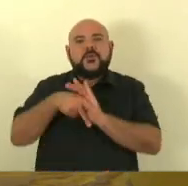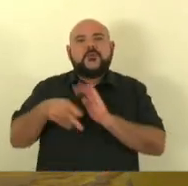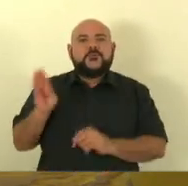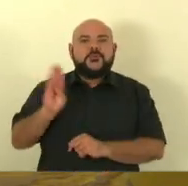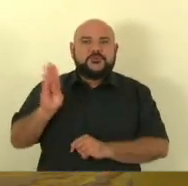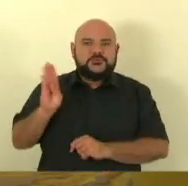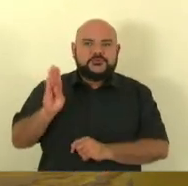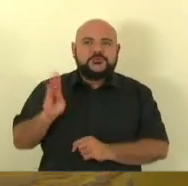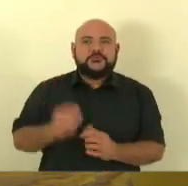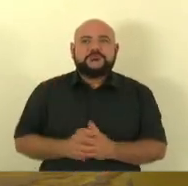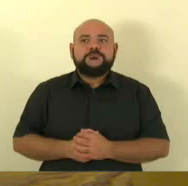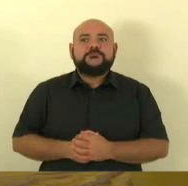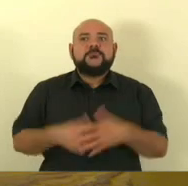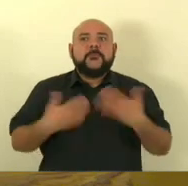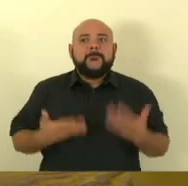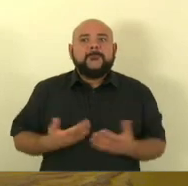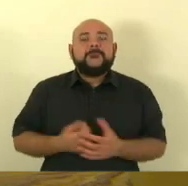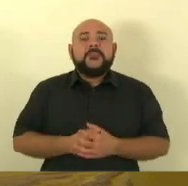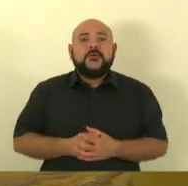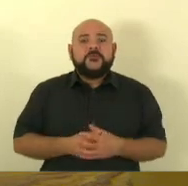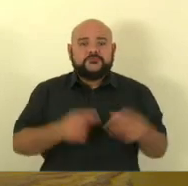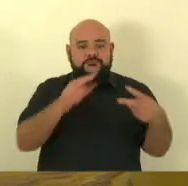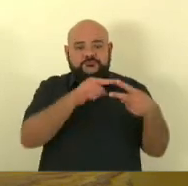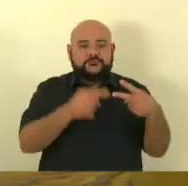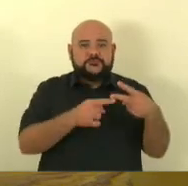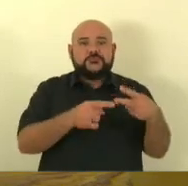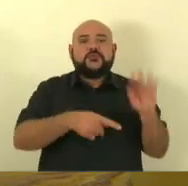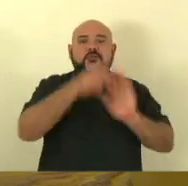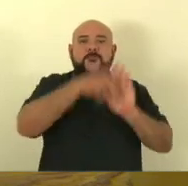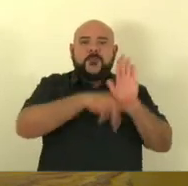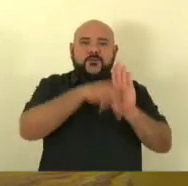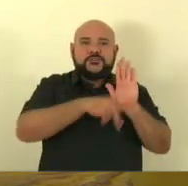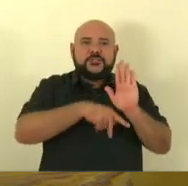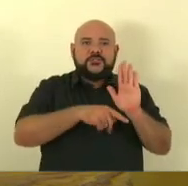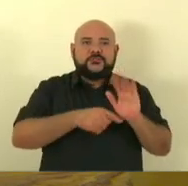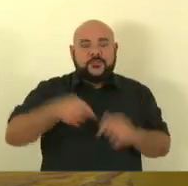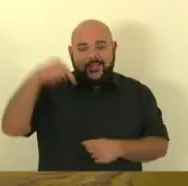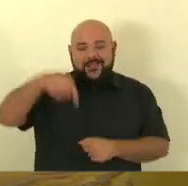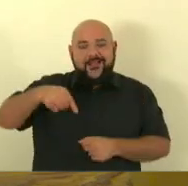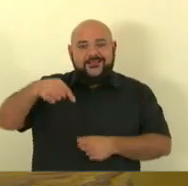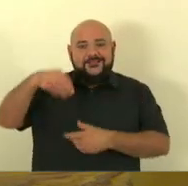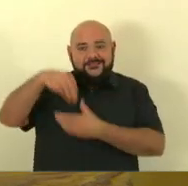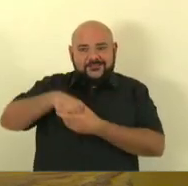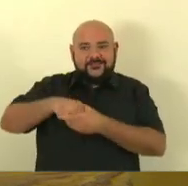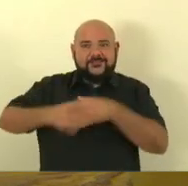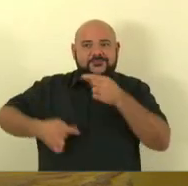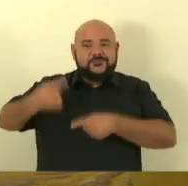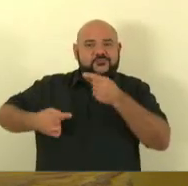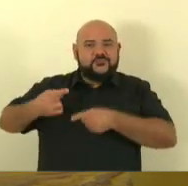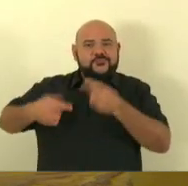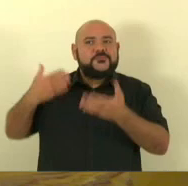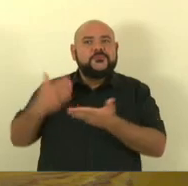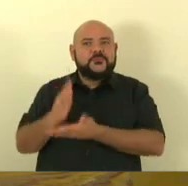interessante porque ambos os projetos foram aprovados aqui, nesta casa, caro deputado